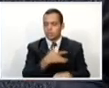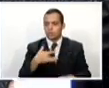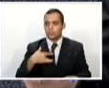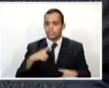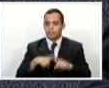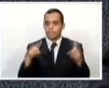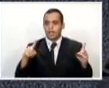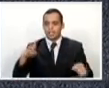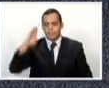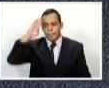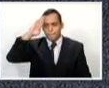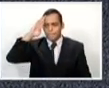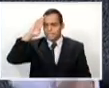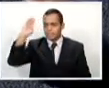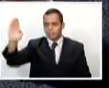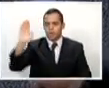atenda a população paulistana. Obrigado, senhor presidente. presidente.